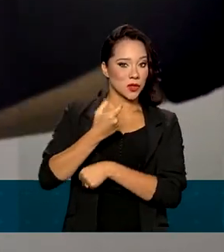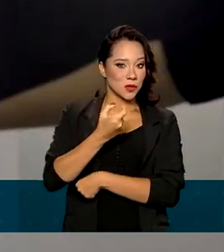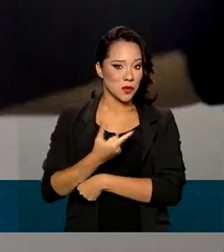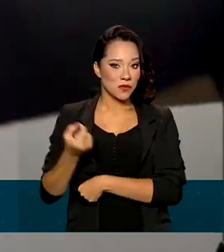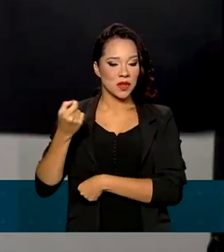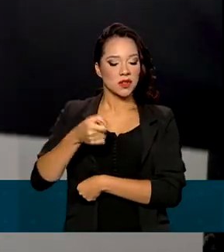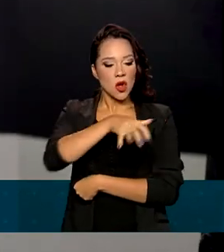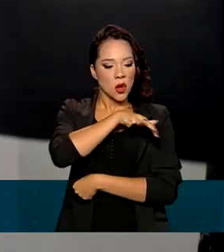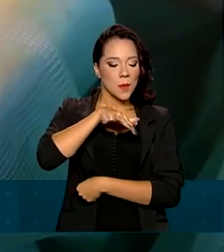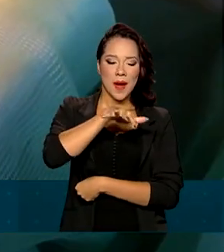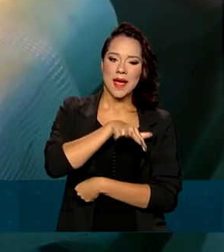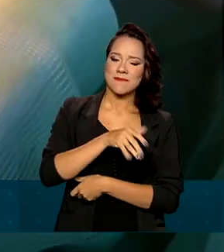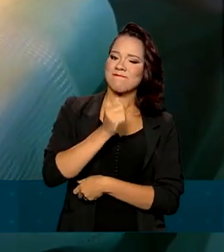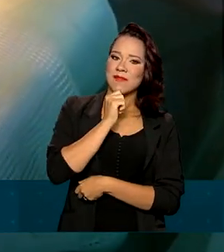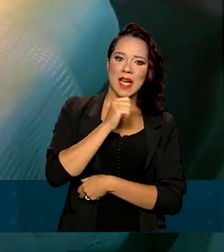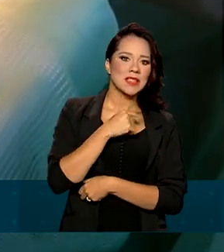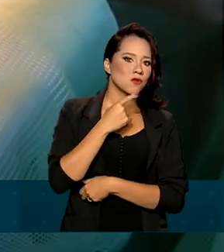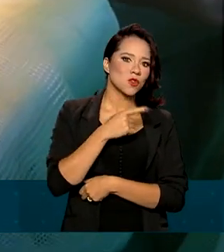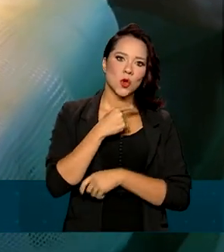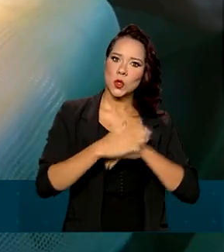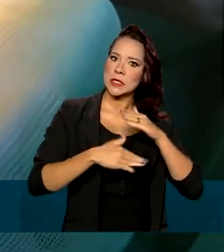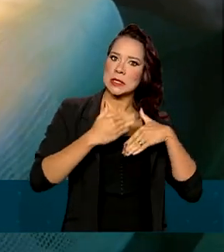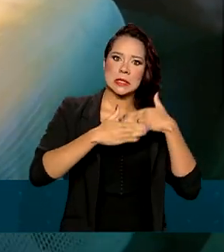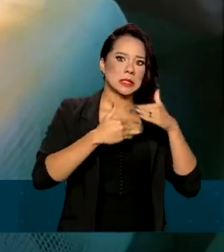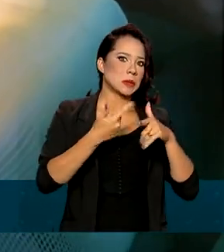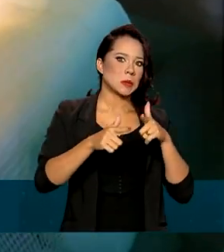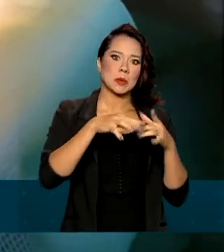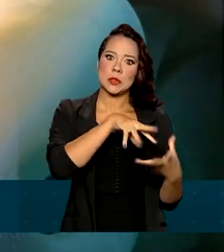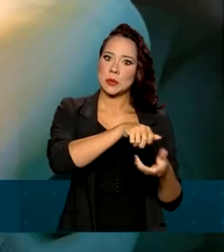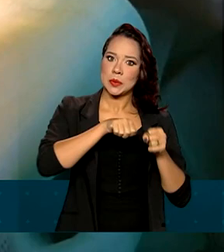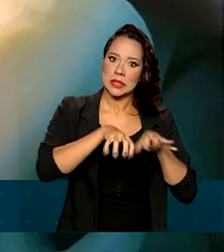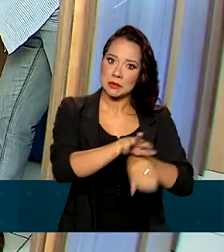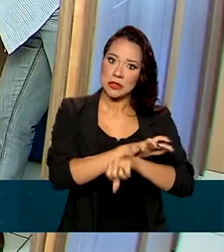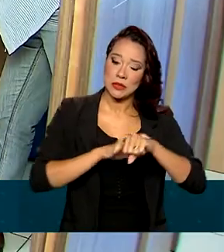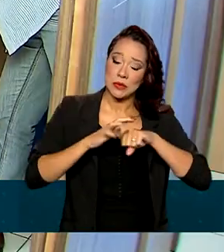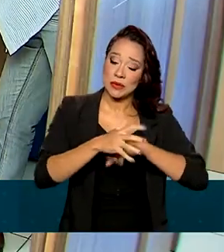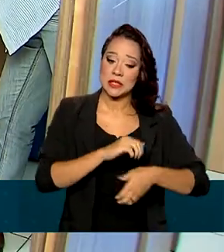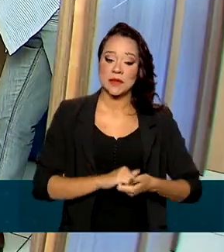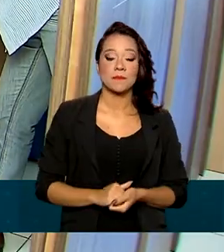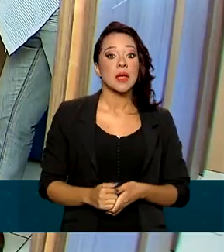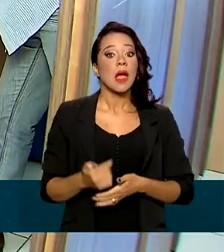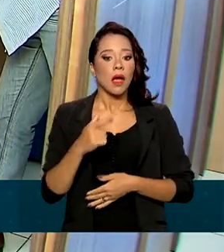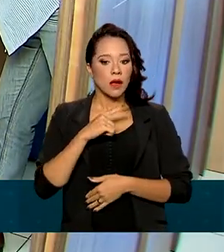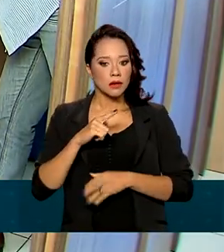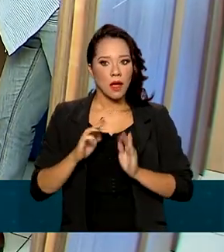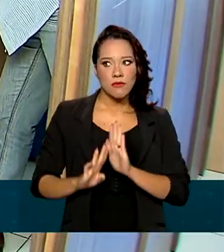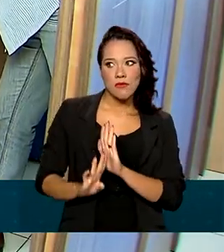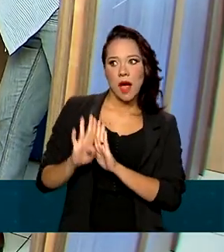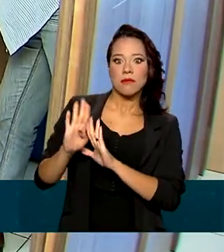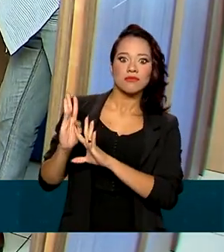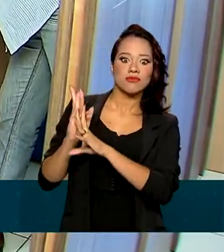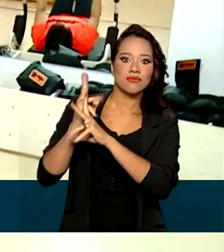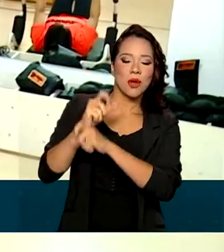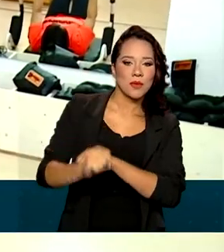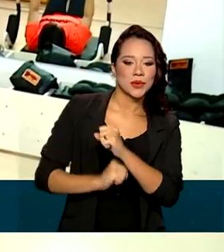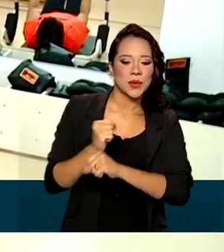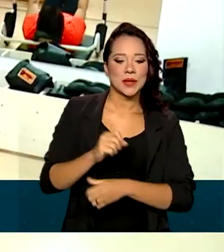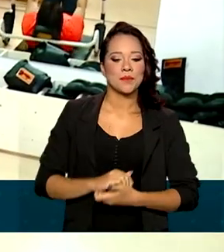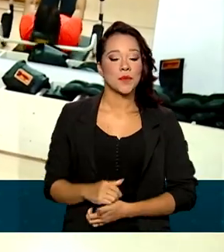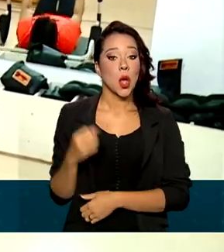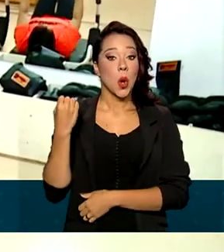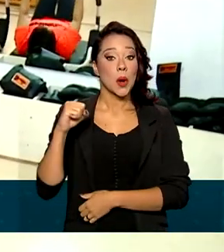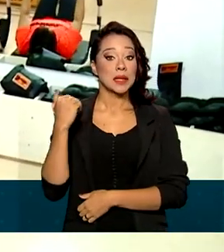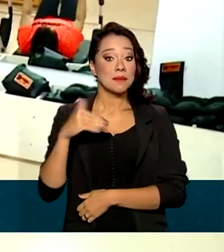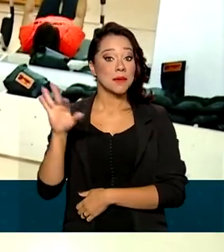quando o setor ainda não tinha sido afetado pela pandemia de covid-19. E teve alta no acumulado do ano, 8